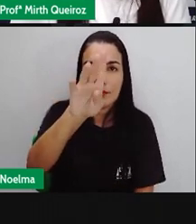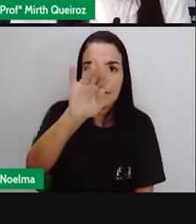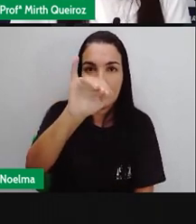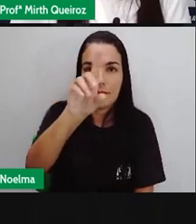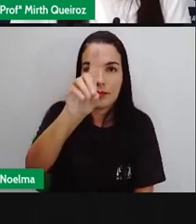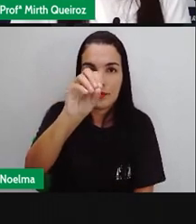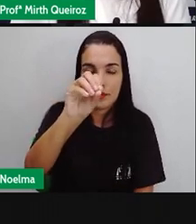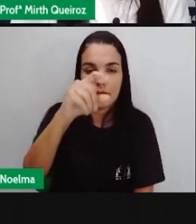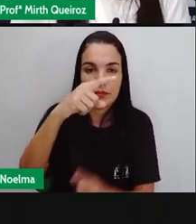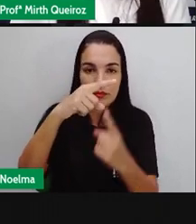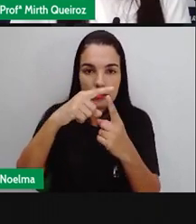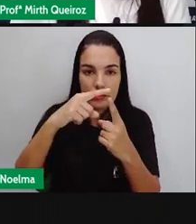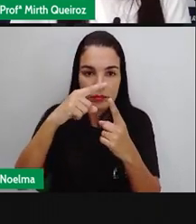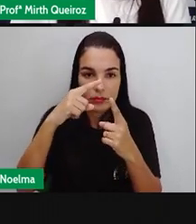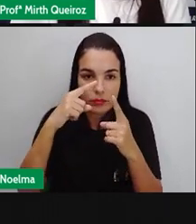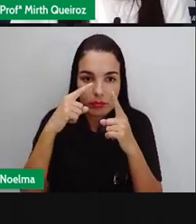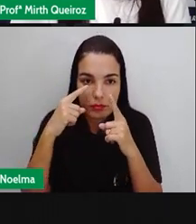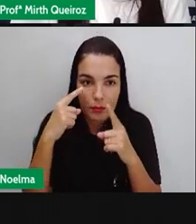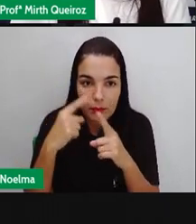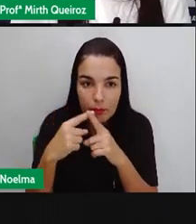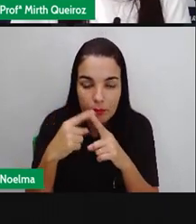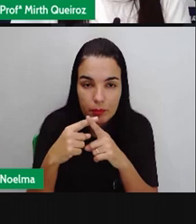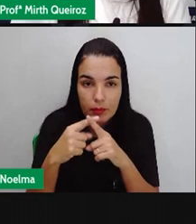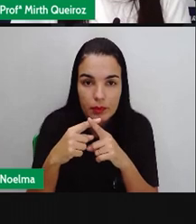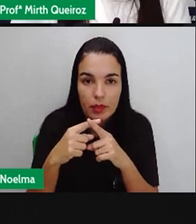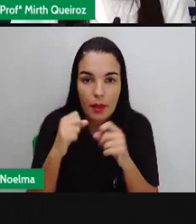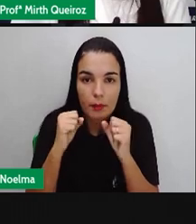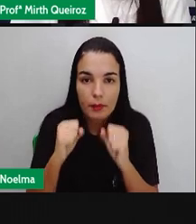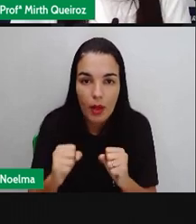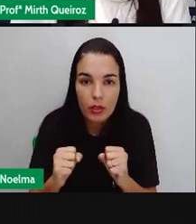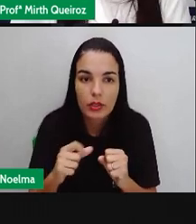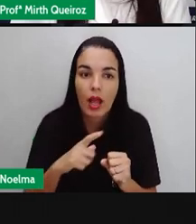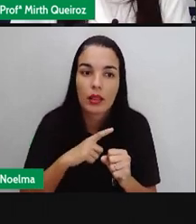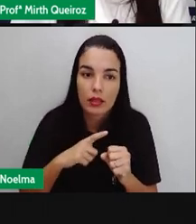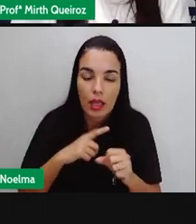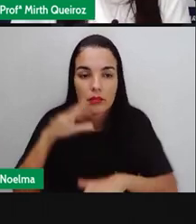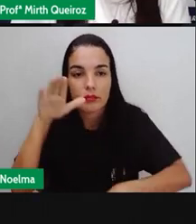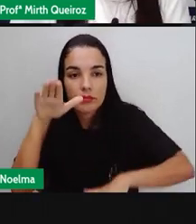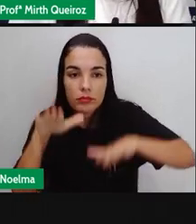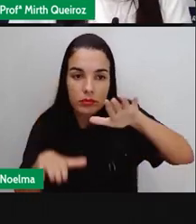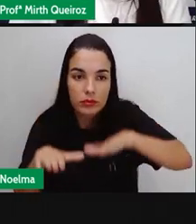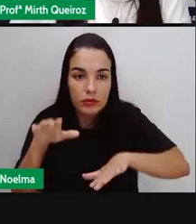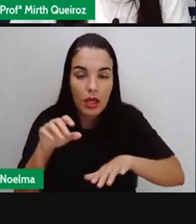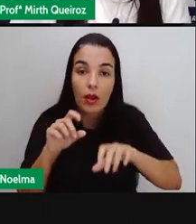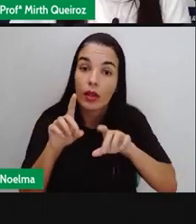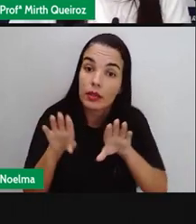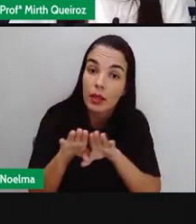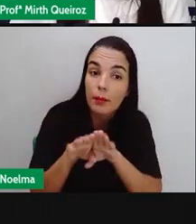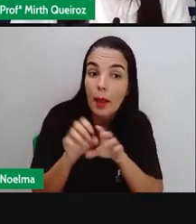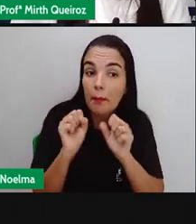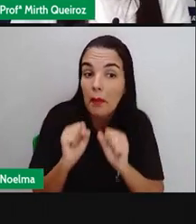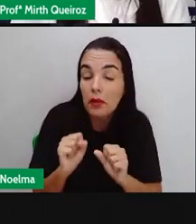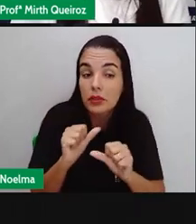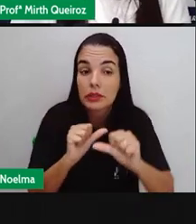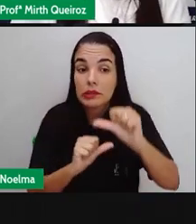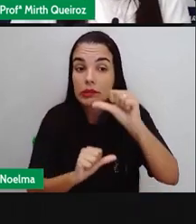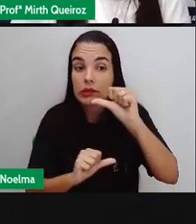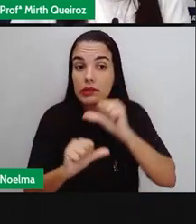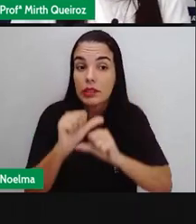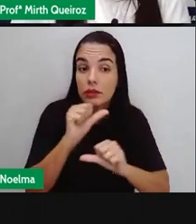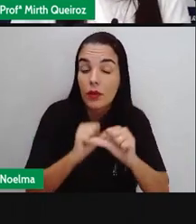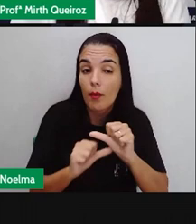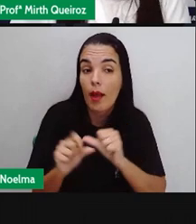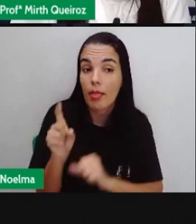adjetivos deles podem ficar invariáveis. Ou seja, não mudar se não houver artigo